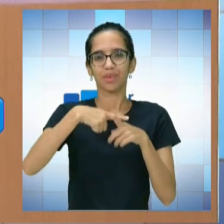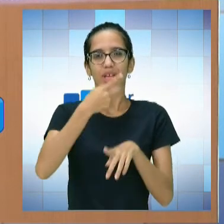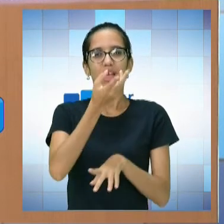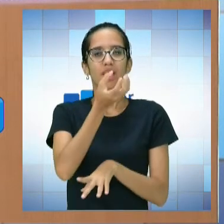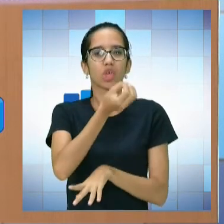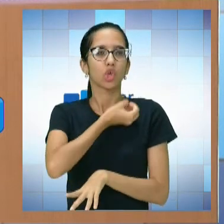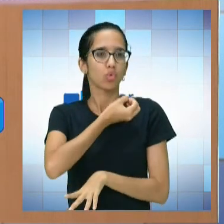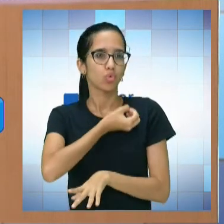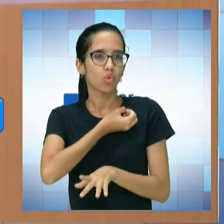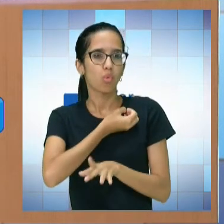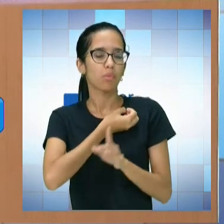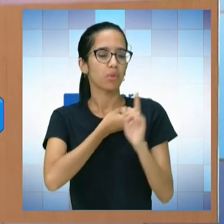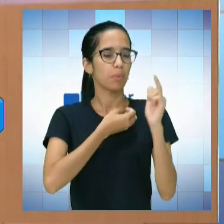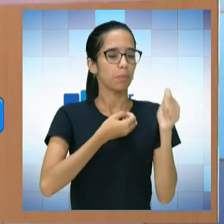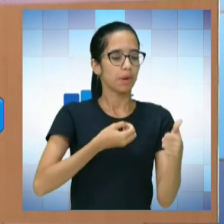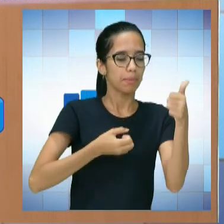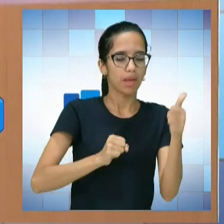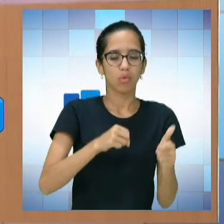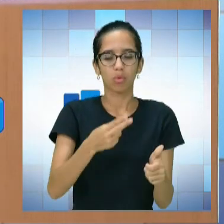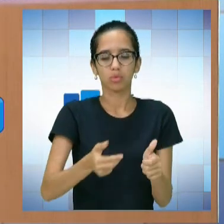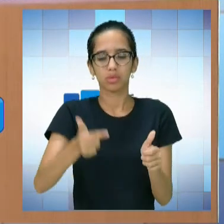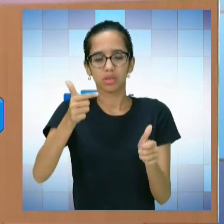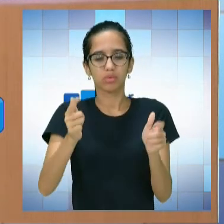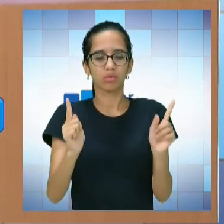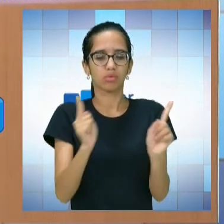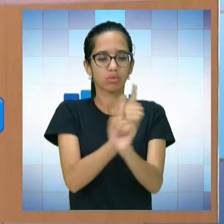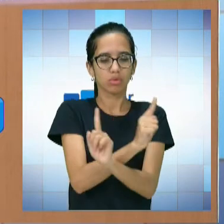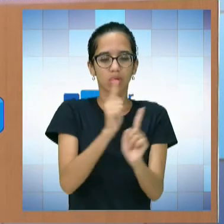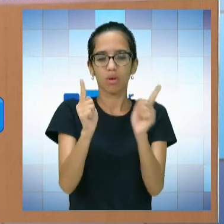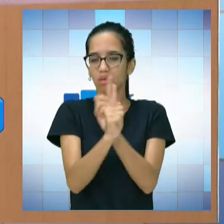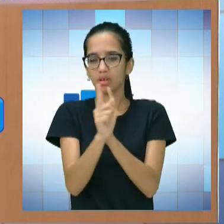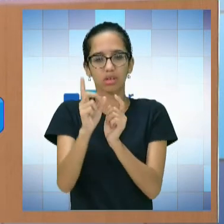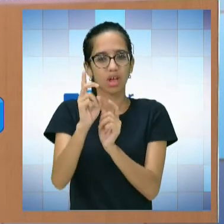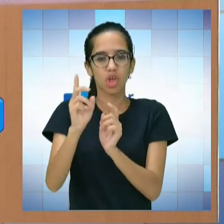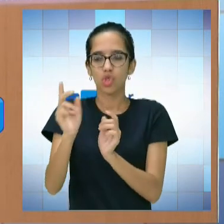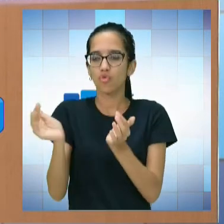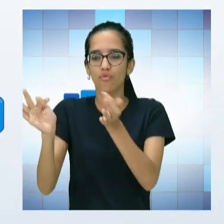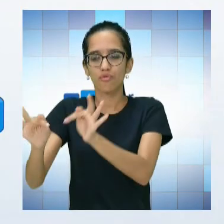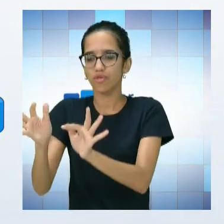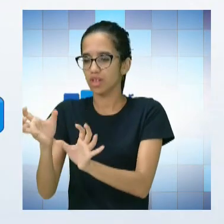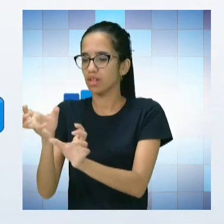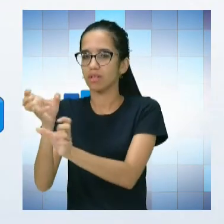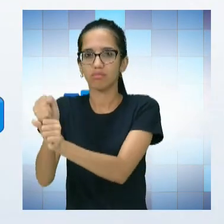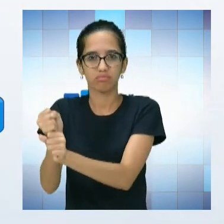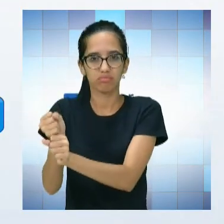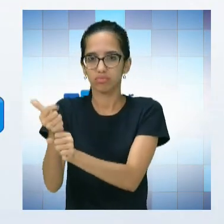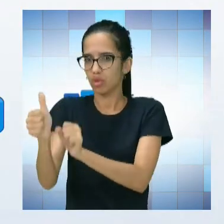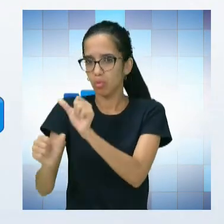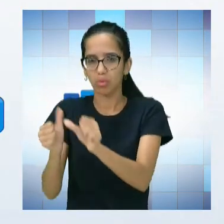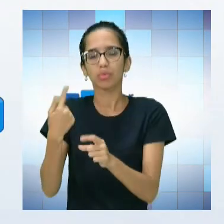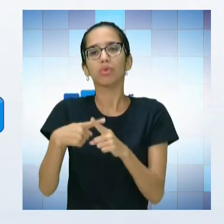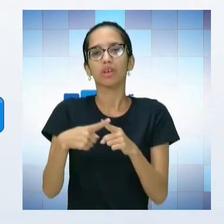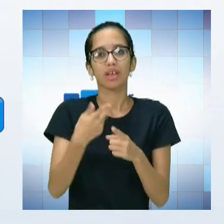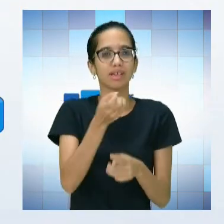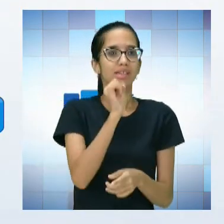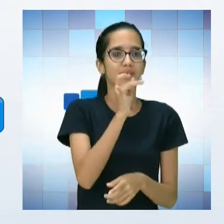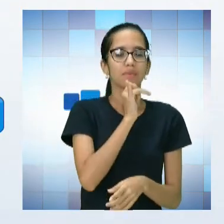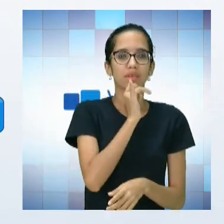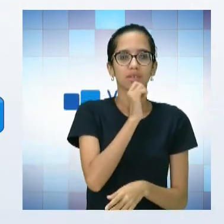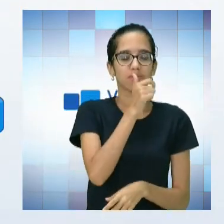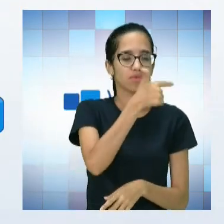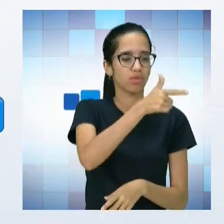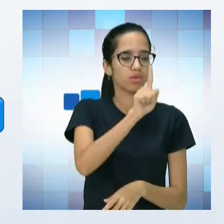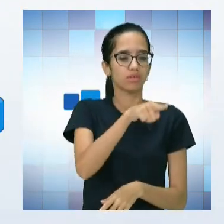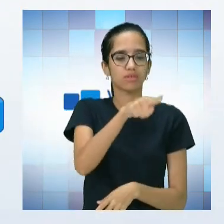fatores não altera o produto. É muito simples entender, se você multiplica dois vezes três, o resultado é seis. Sim.